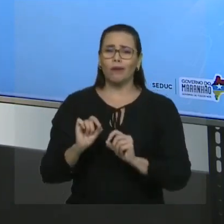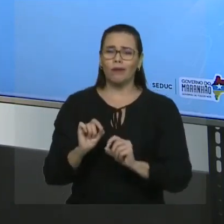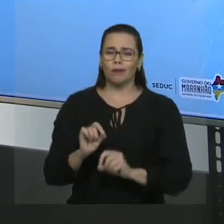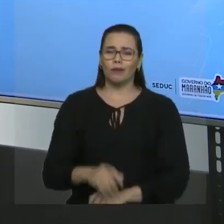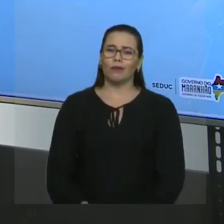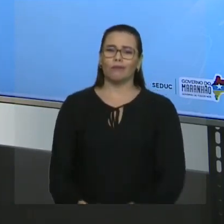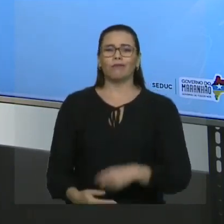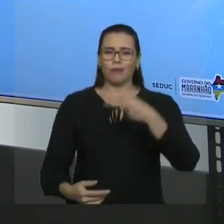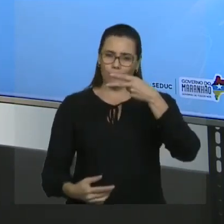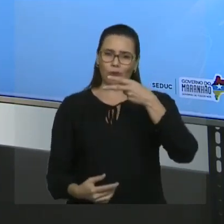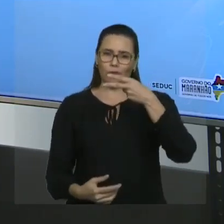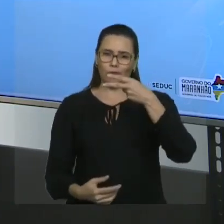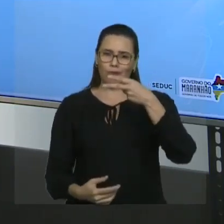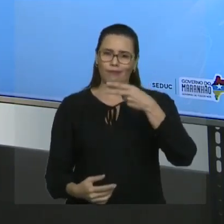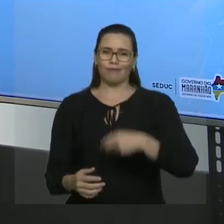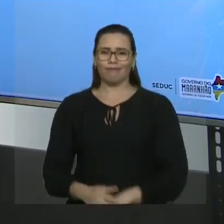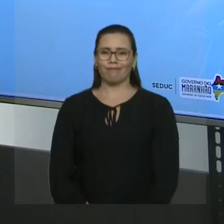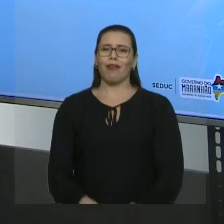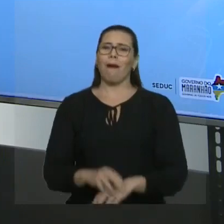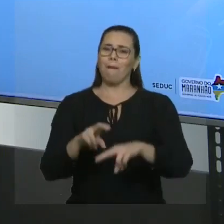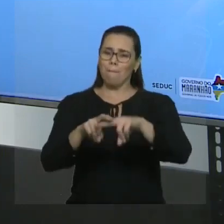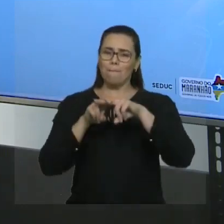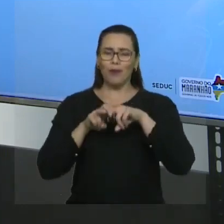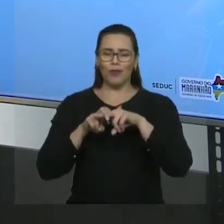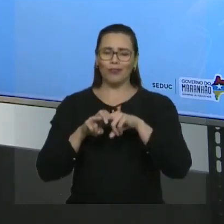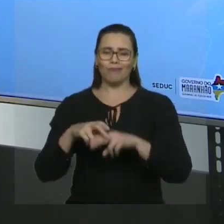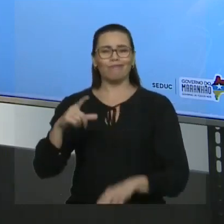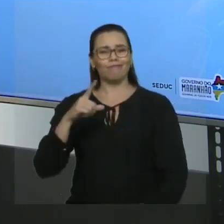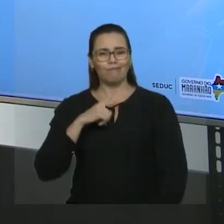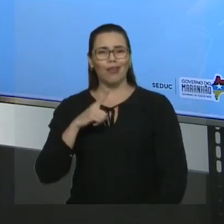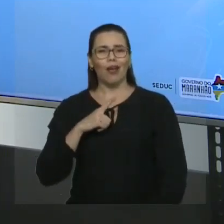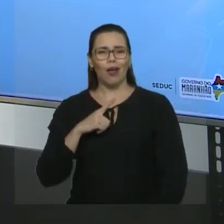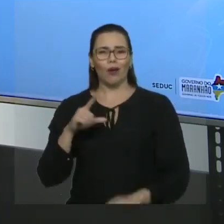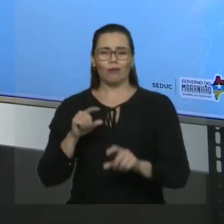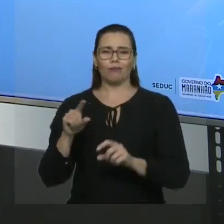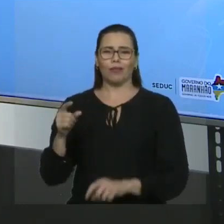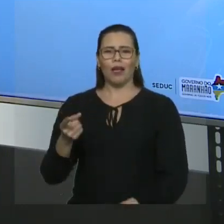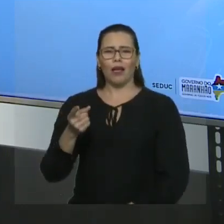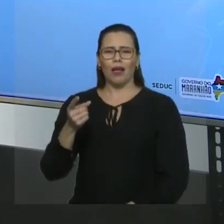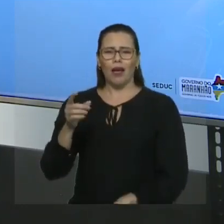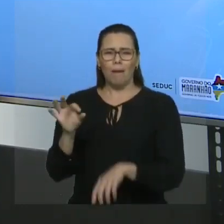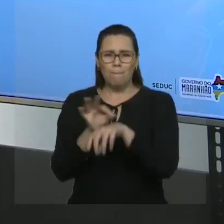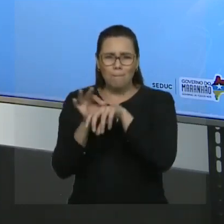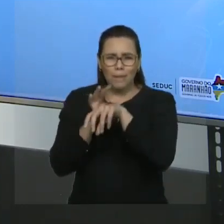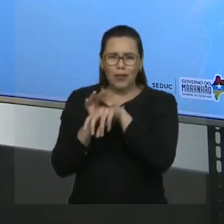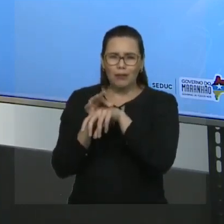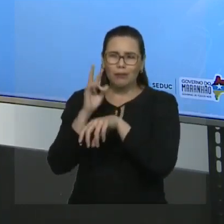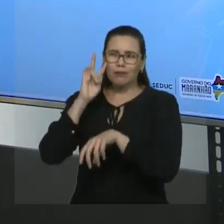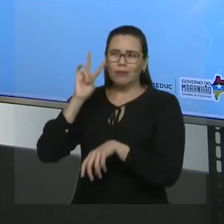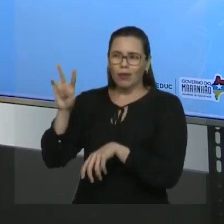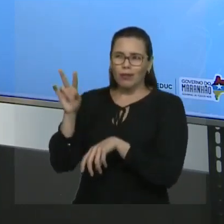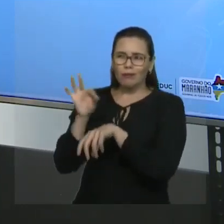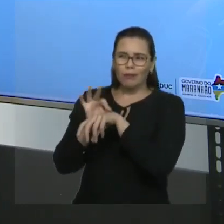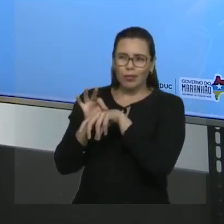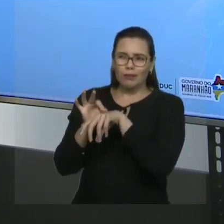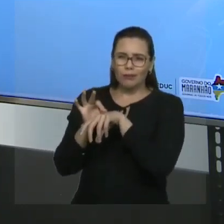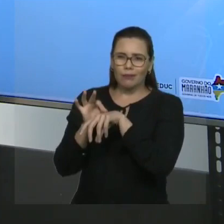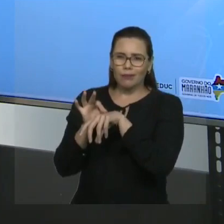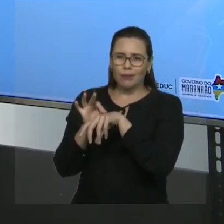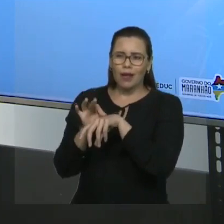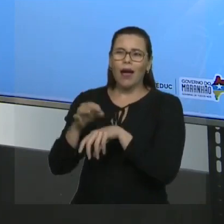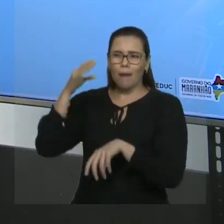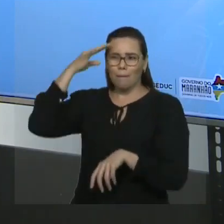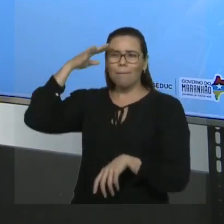esta. Maior sequência de carbonos e como ela é insaturada, com a insaturação. Então, reformula a ideia. Quando a